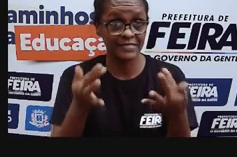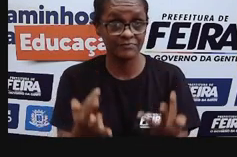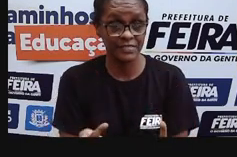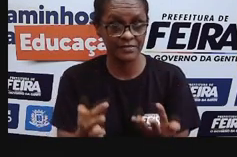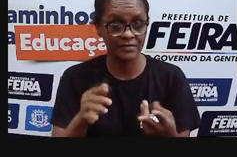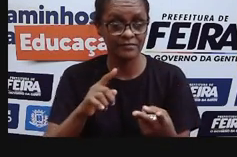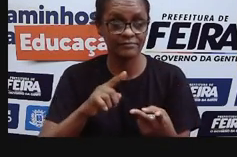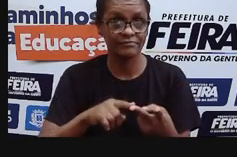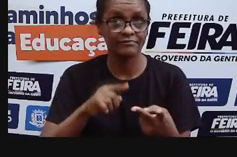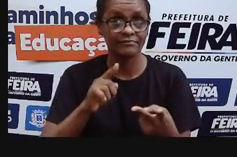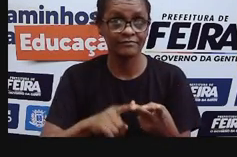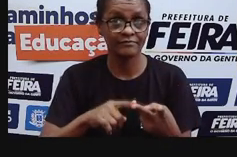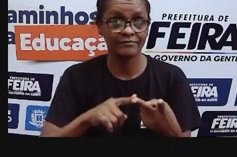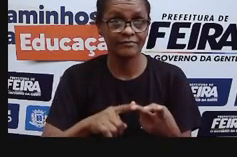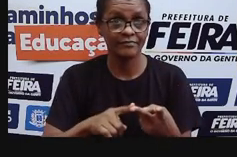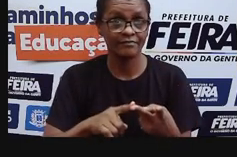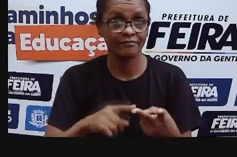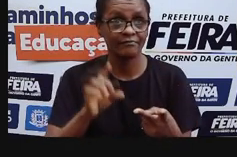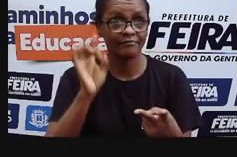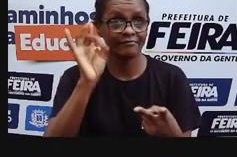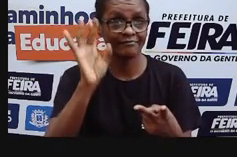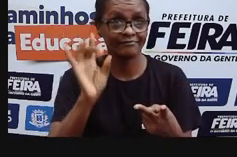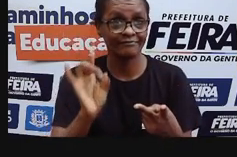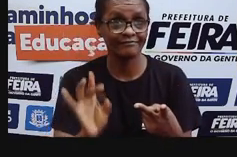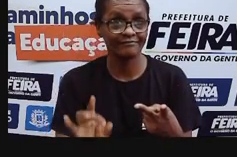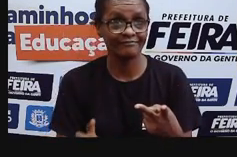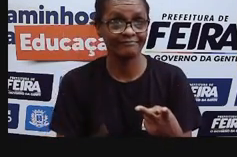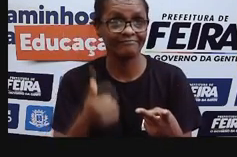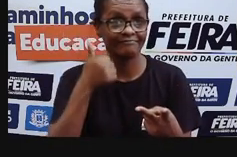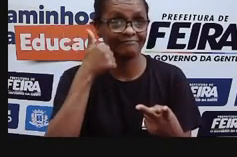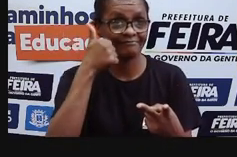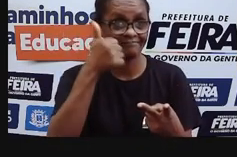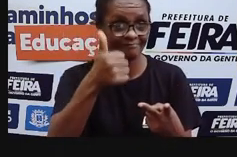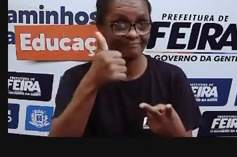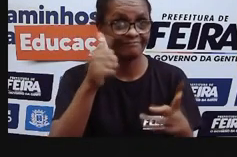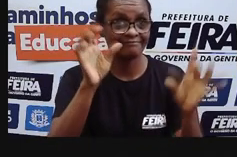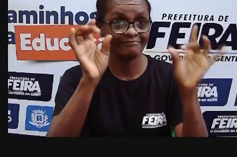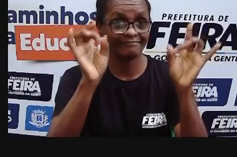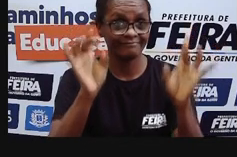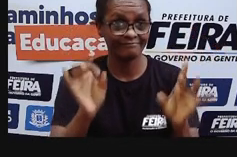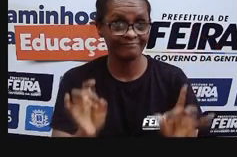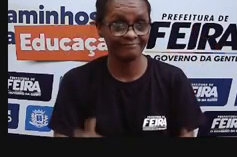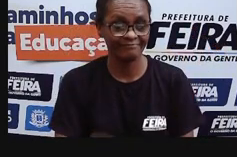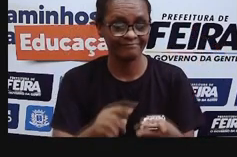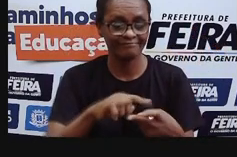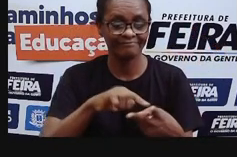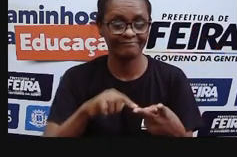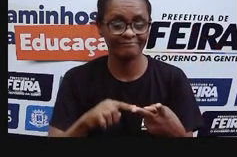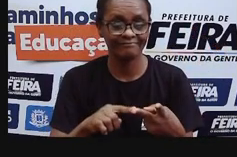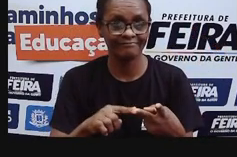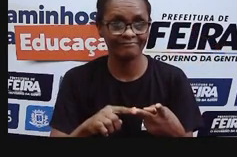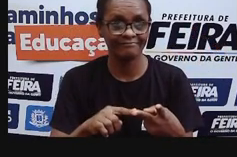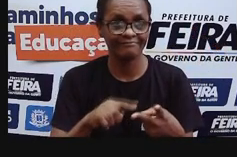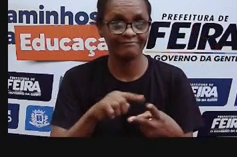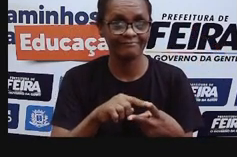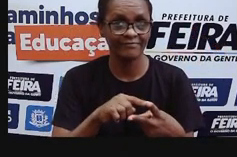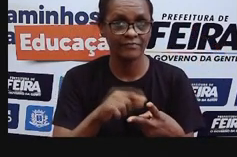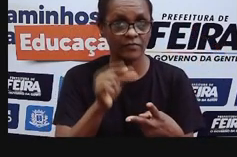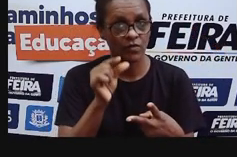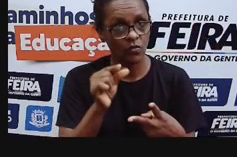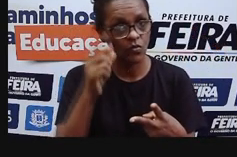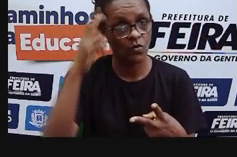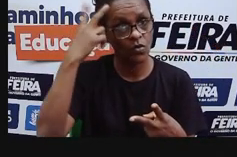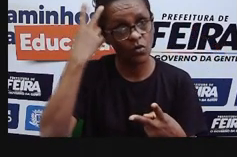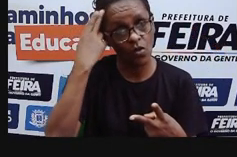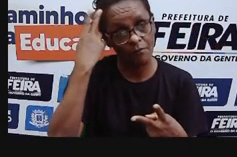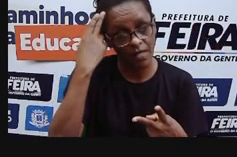Microscópio simples e microscópio composto. O microscópio simples, eles têm uma lente de aumento apenas, uma lente